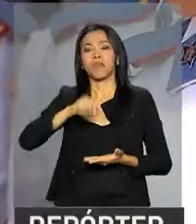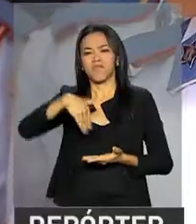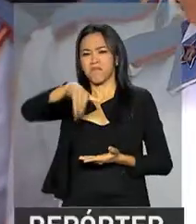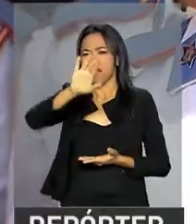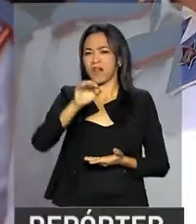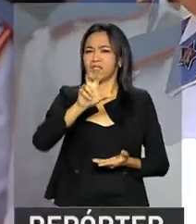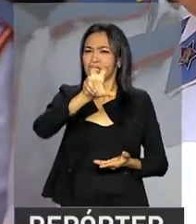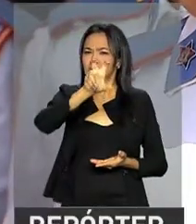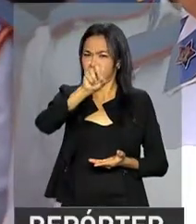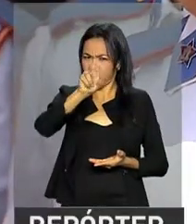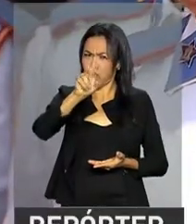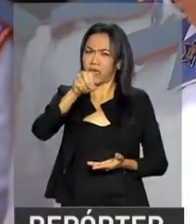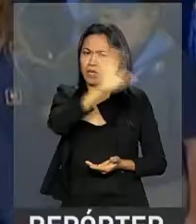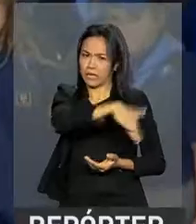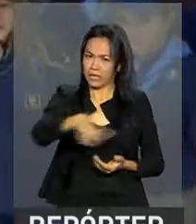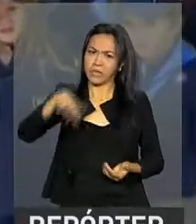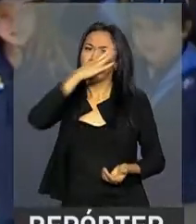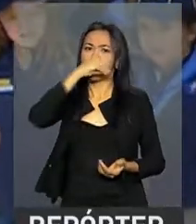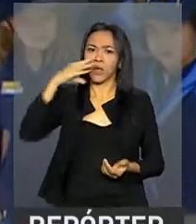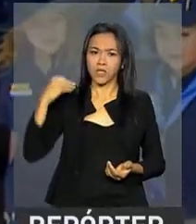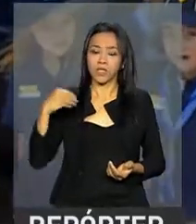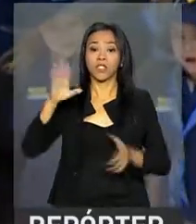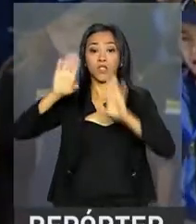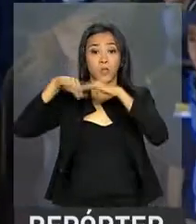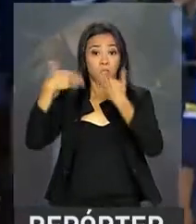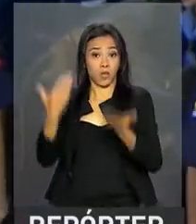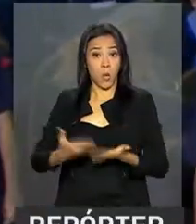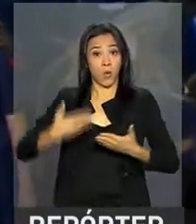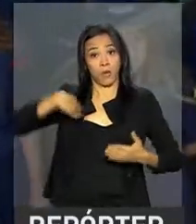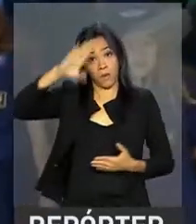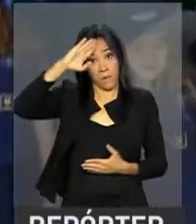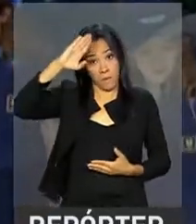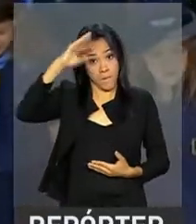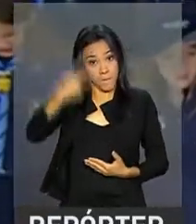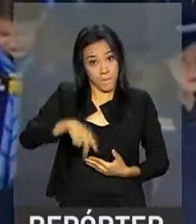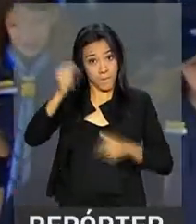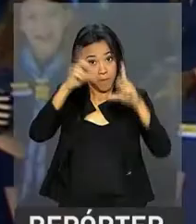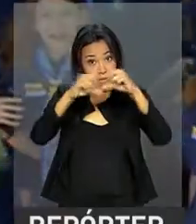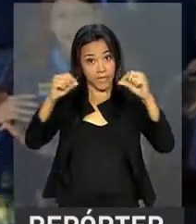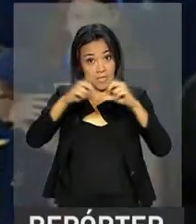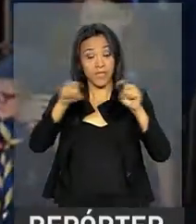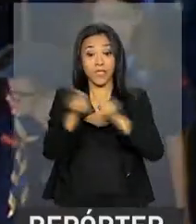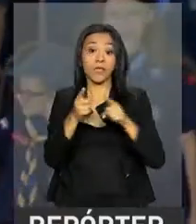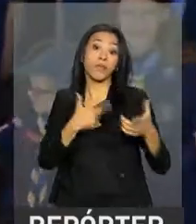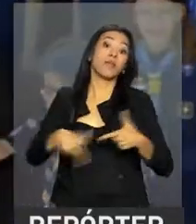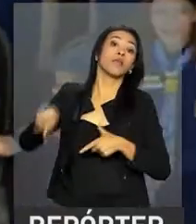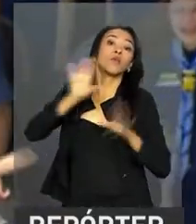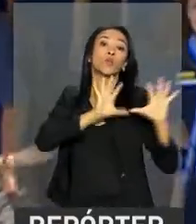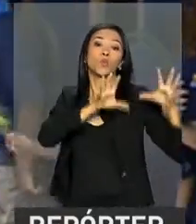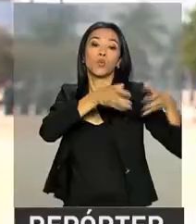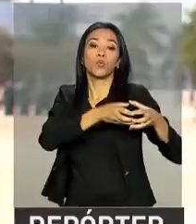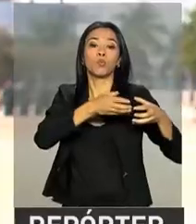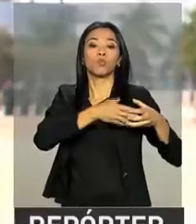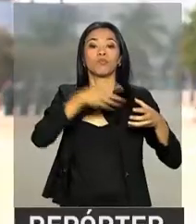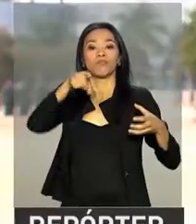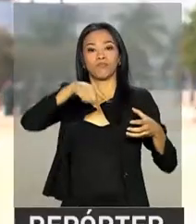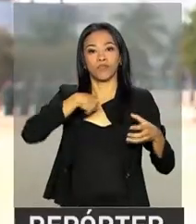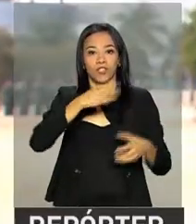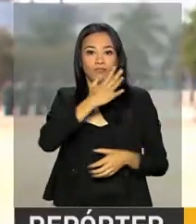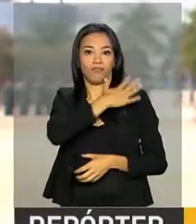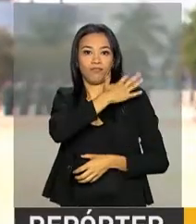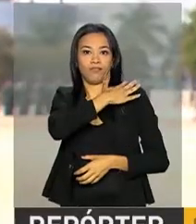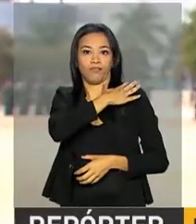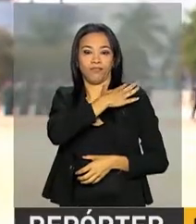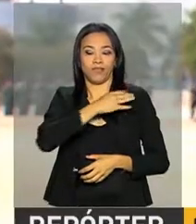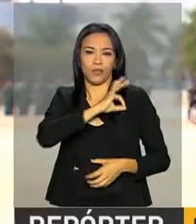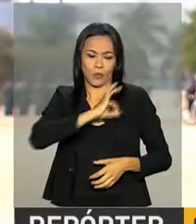de 50 crianças e adolescentes do Colégio Militar de Brasília e de um grupo de escoteiros do Distrito Federal. Ela é fundamental